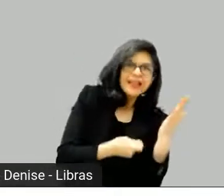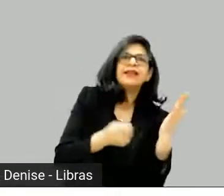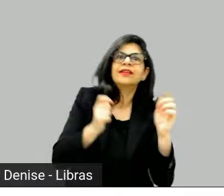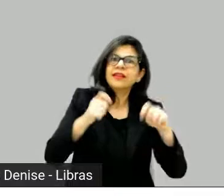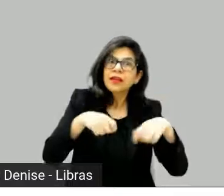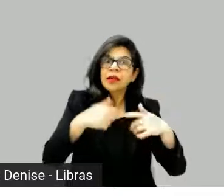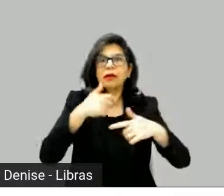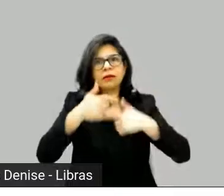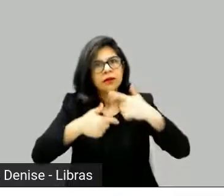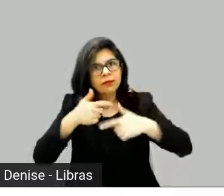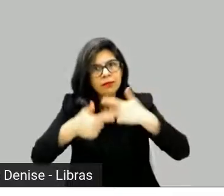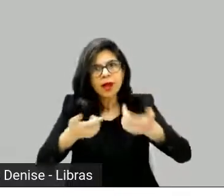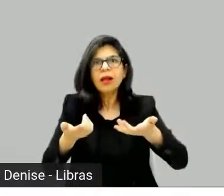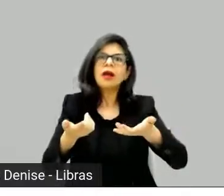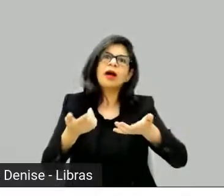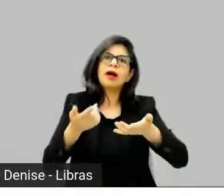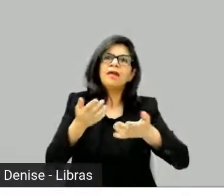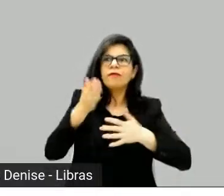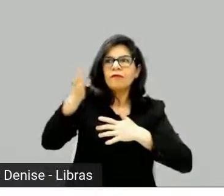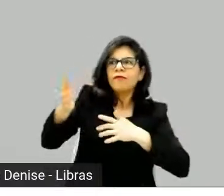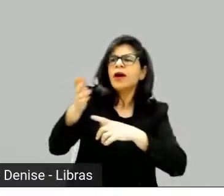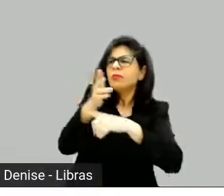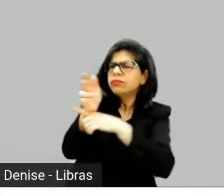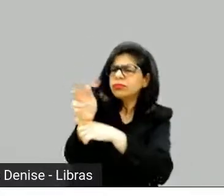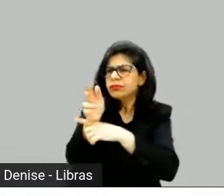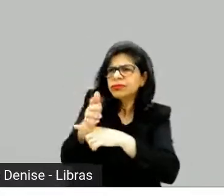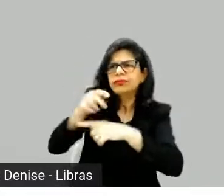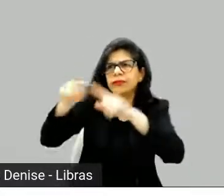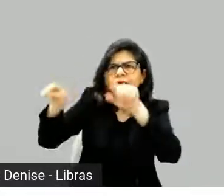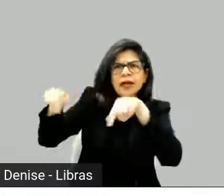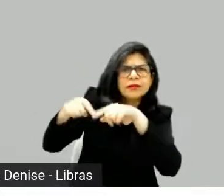enfim, que toma uma série essa decisão tem vários formatos, mas é,